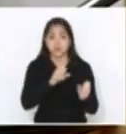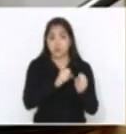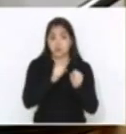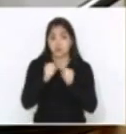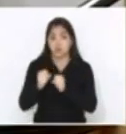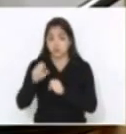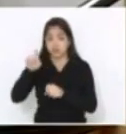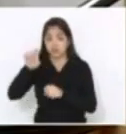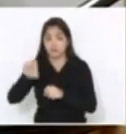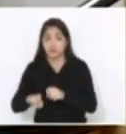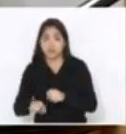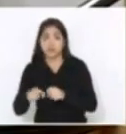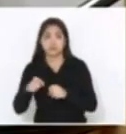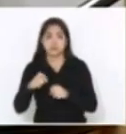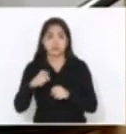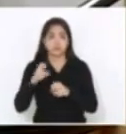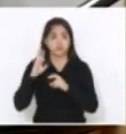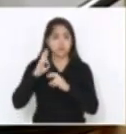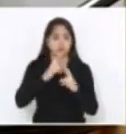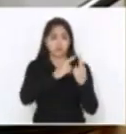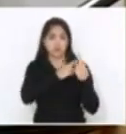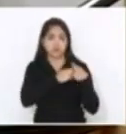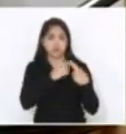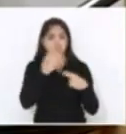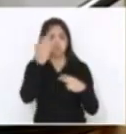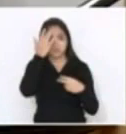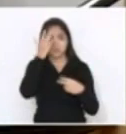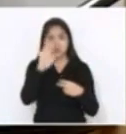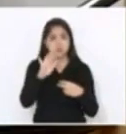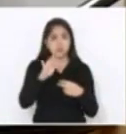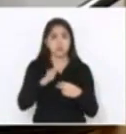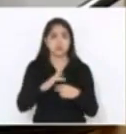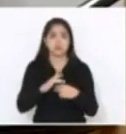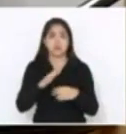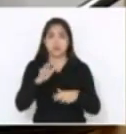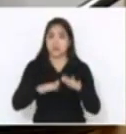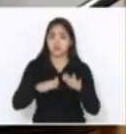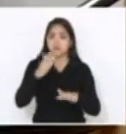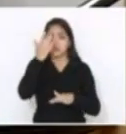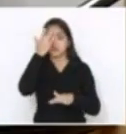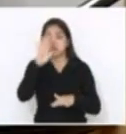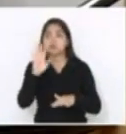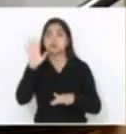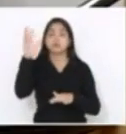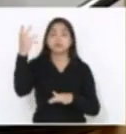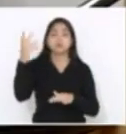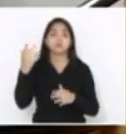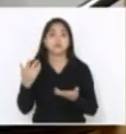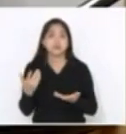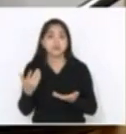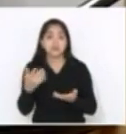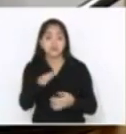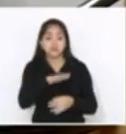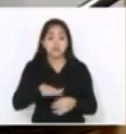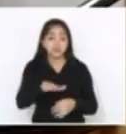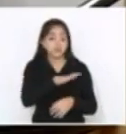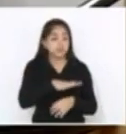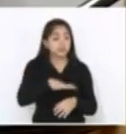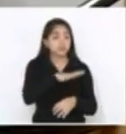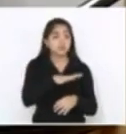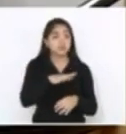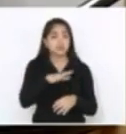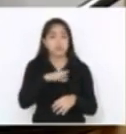secretário de Educação, que às vezes não teve nenhum voto, não sabe nem o que está acontecendo nas regiões, ele é que